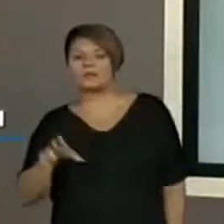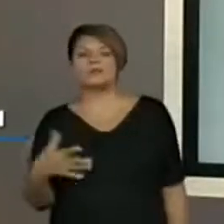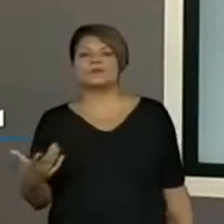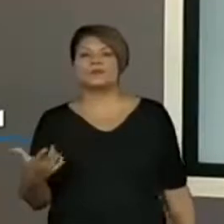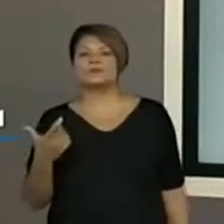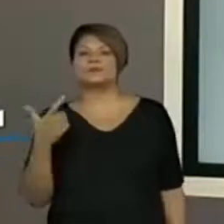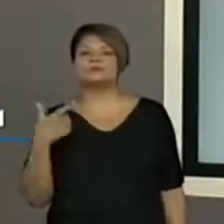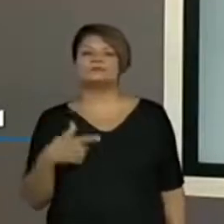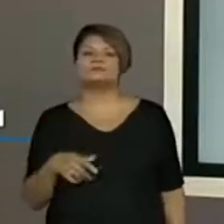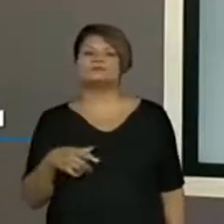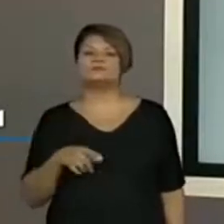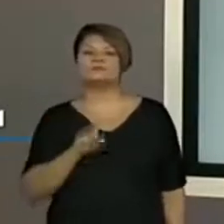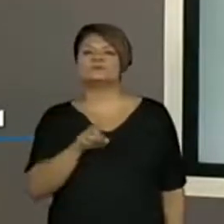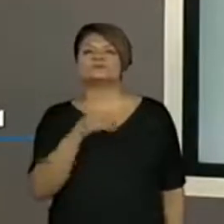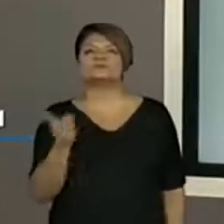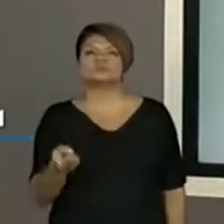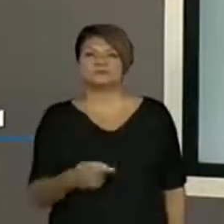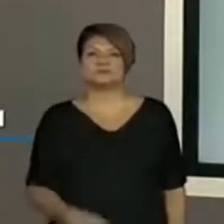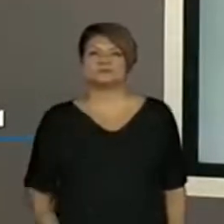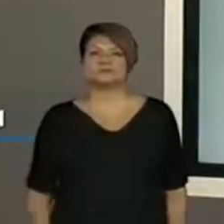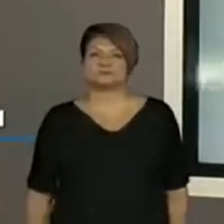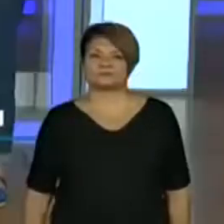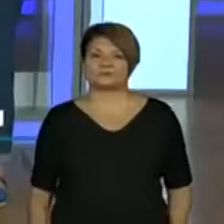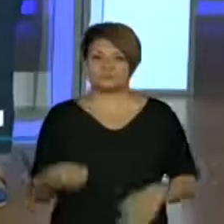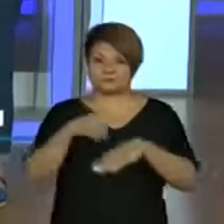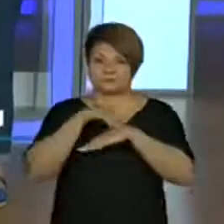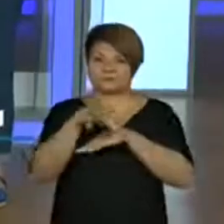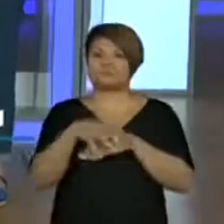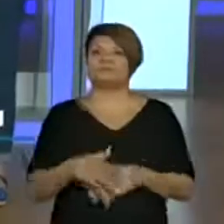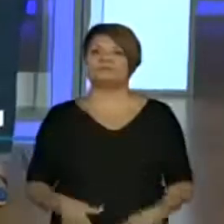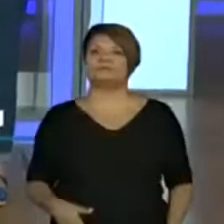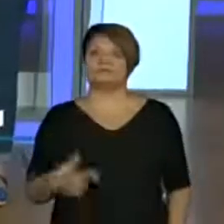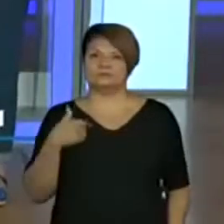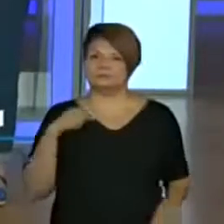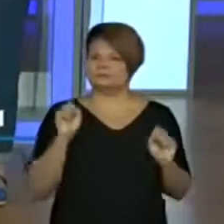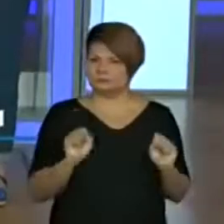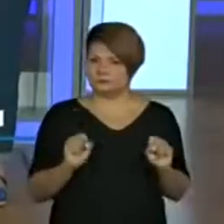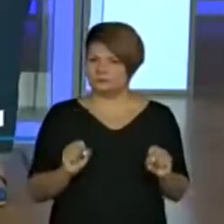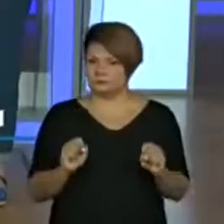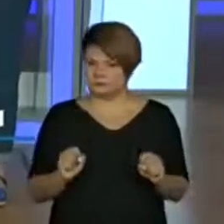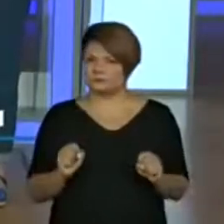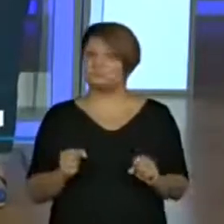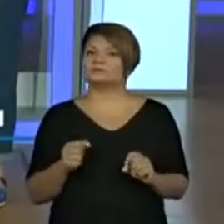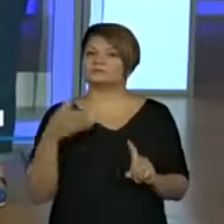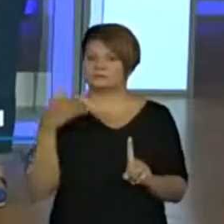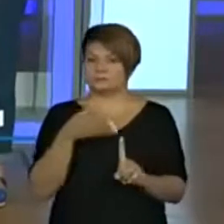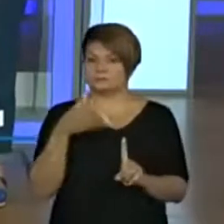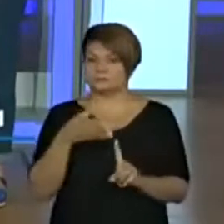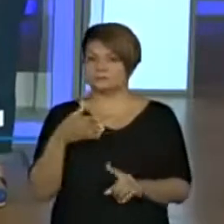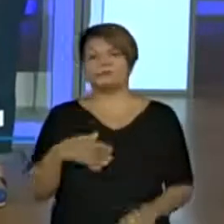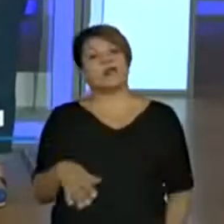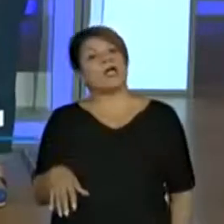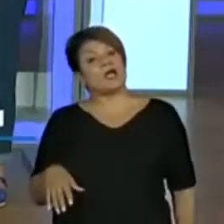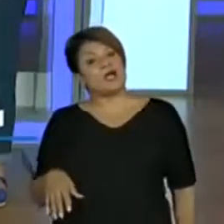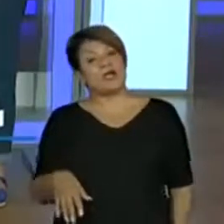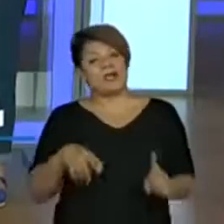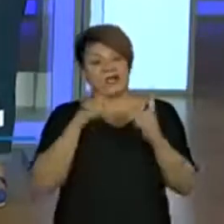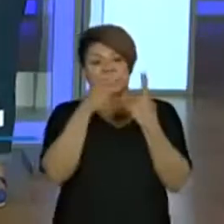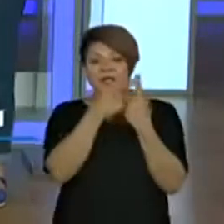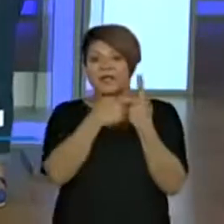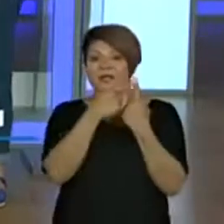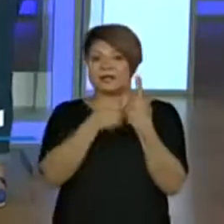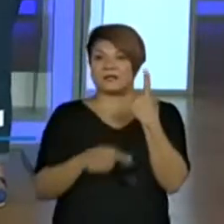Qual é a próxima letra? Ó, estão dando uma dica lá que eu posso... Se eu tiver ali a referência de dedo, dá para eu escrever